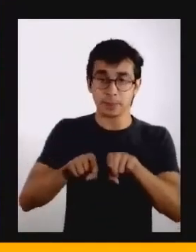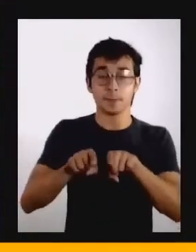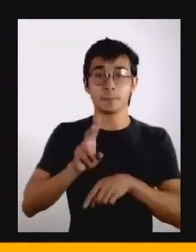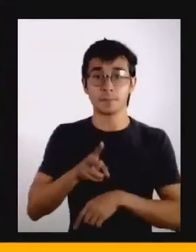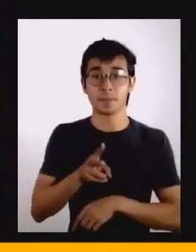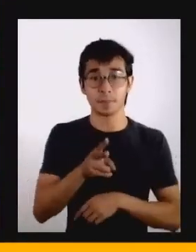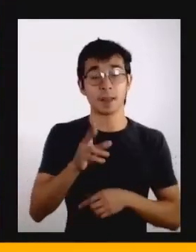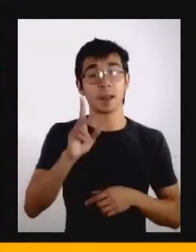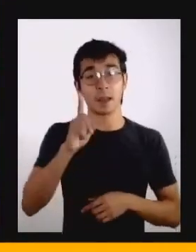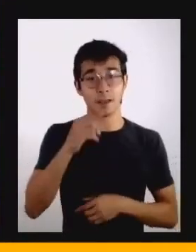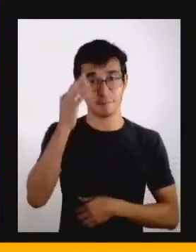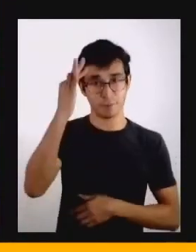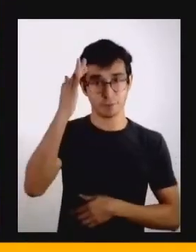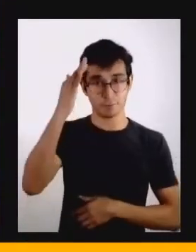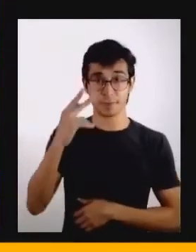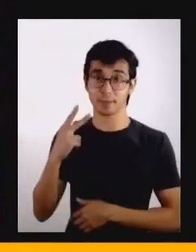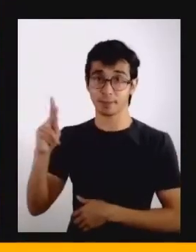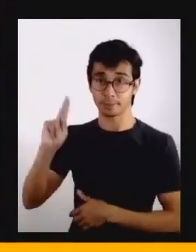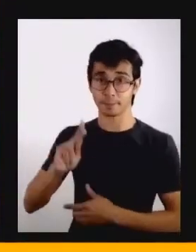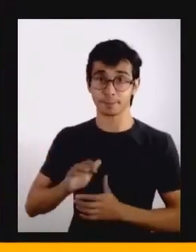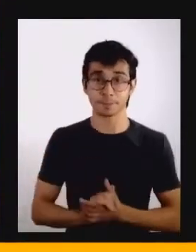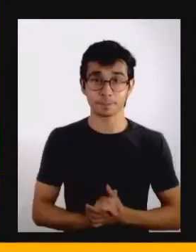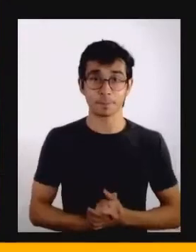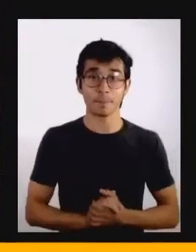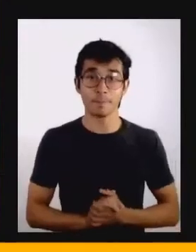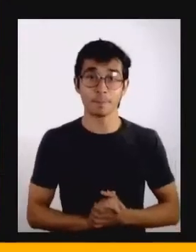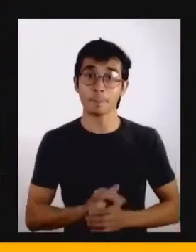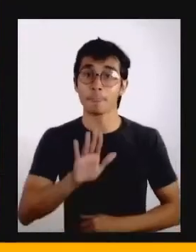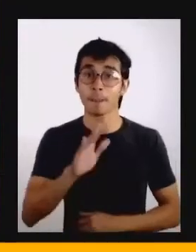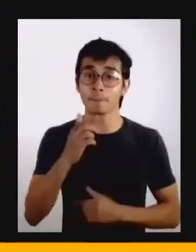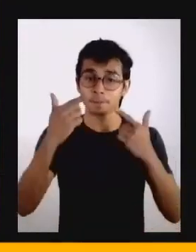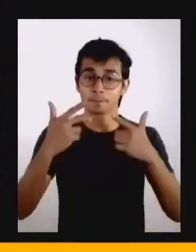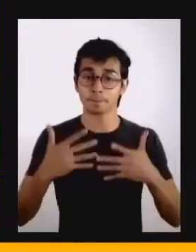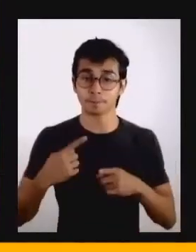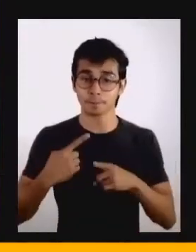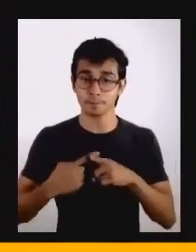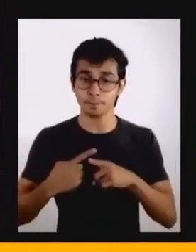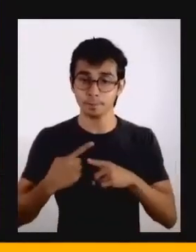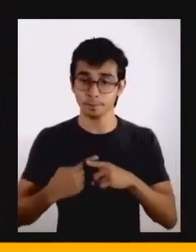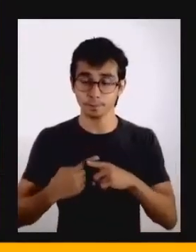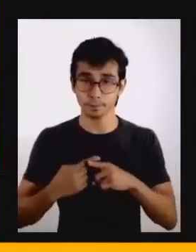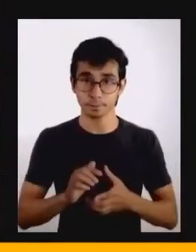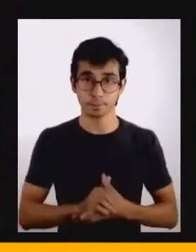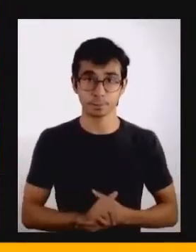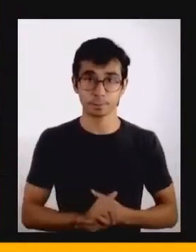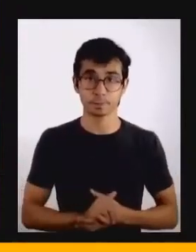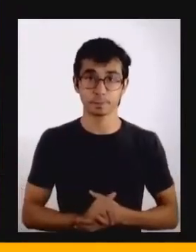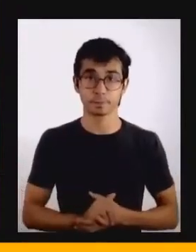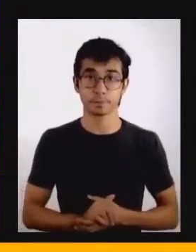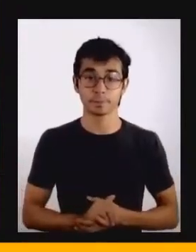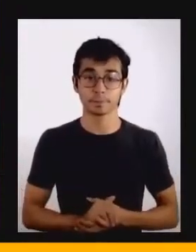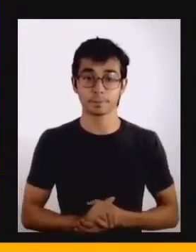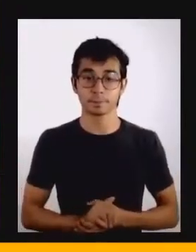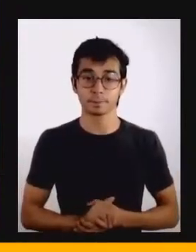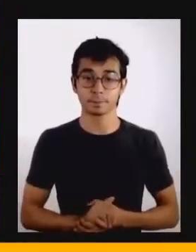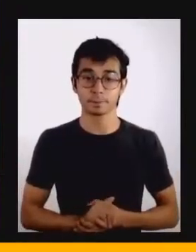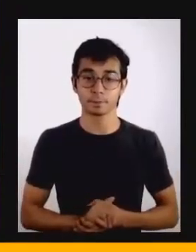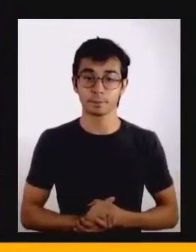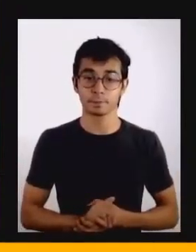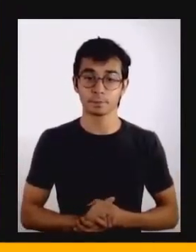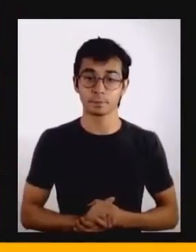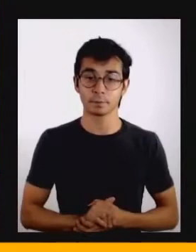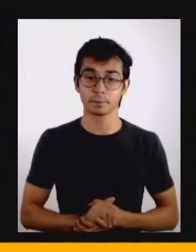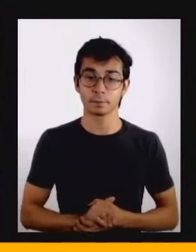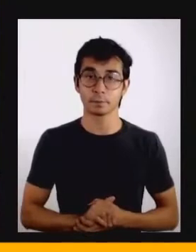sociedade. Mas por que a gente está falando dessa mudança, dessa diferença